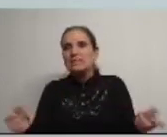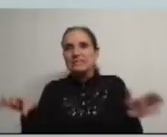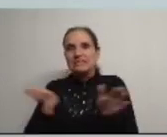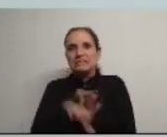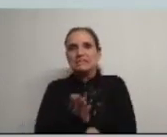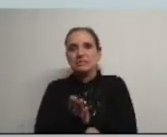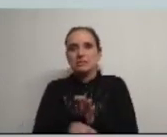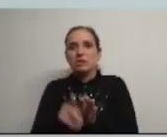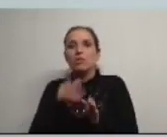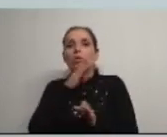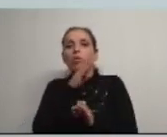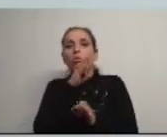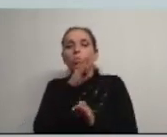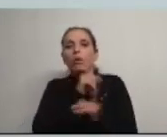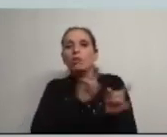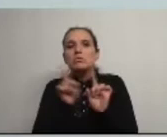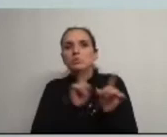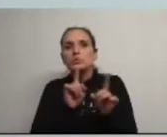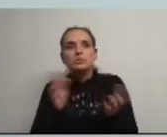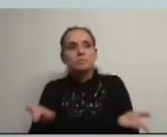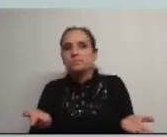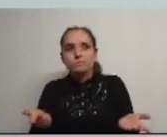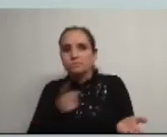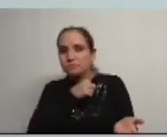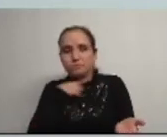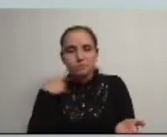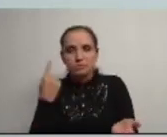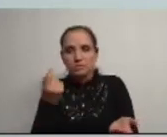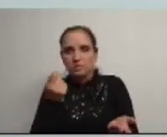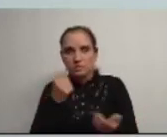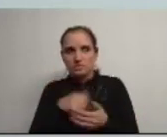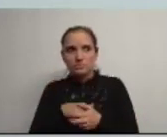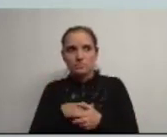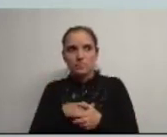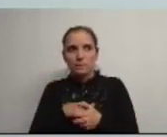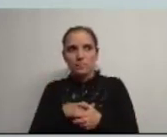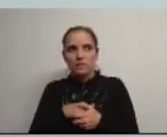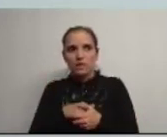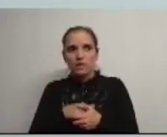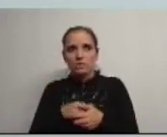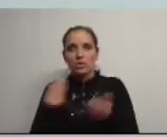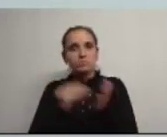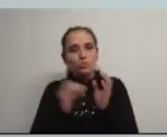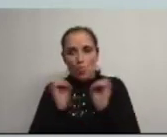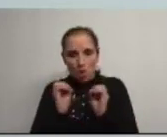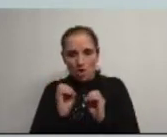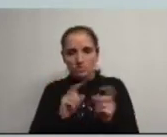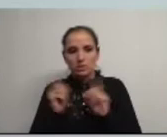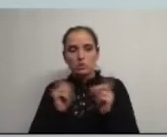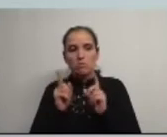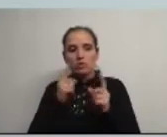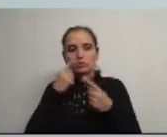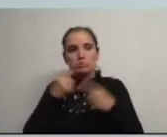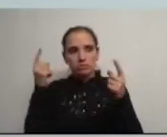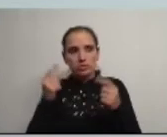o voguinha como meio de transporte futuro servindo as populações e o turismo está e não está na agenda os transportes